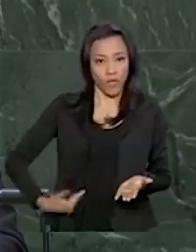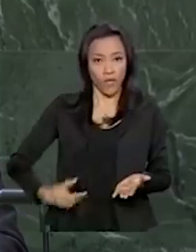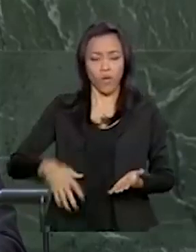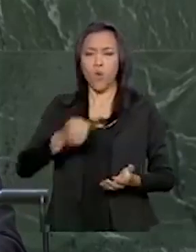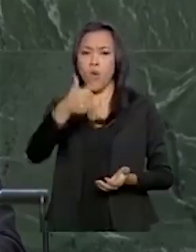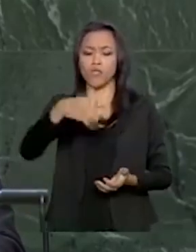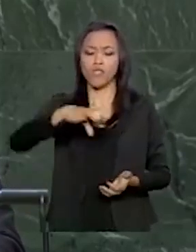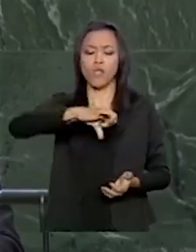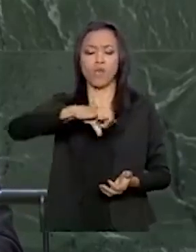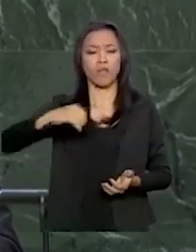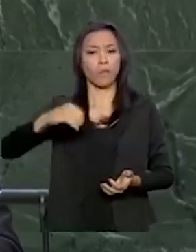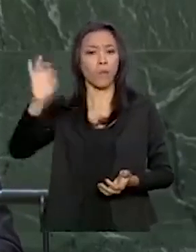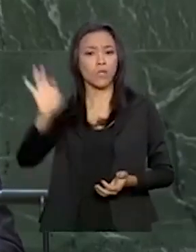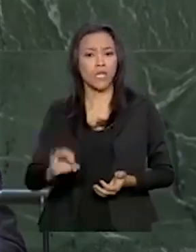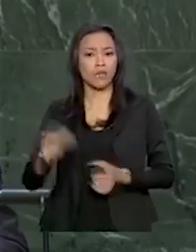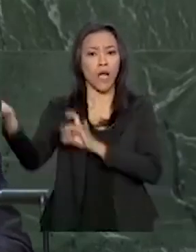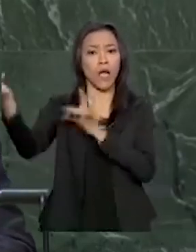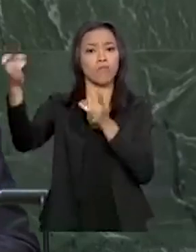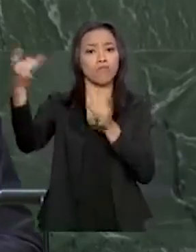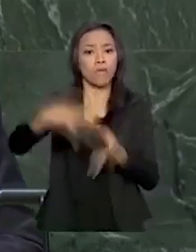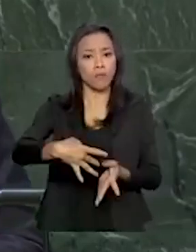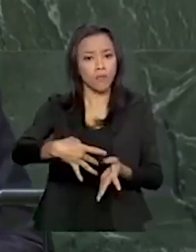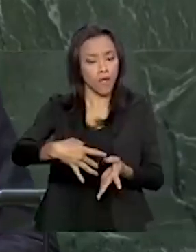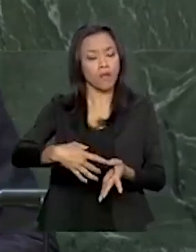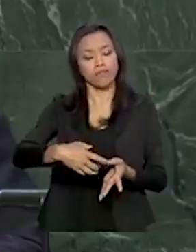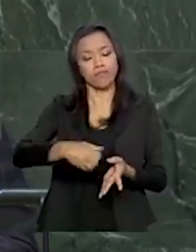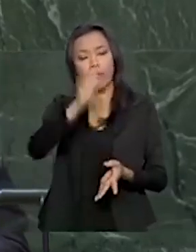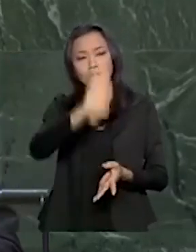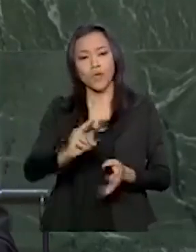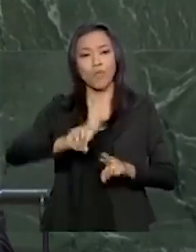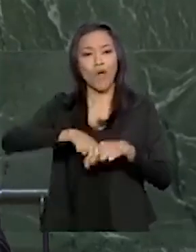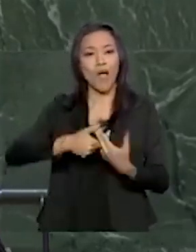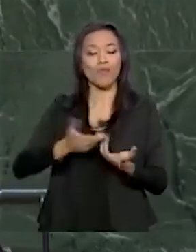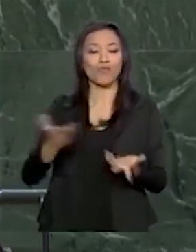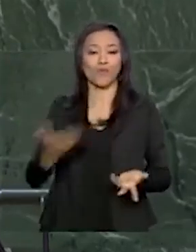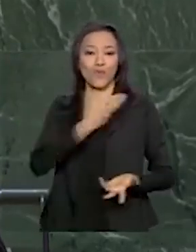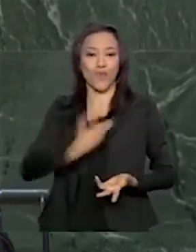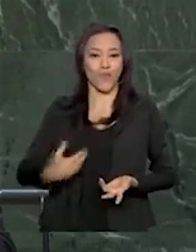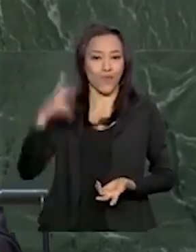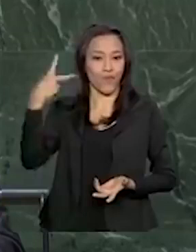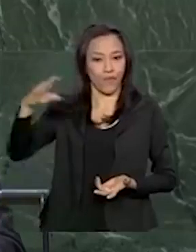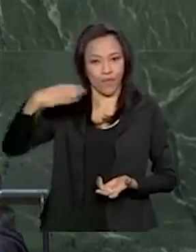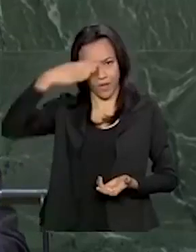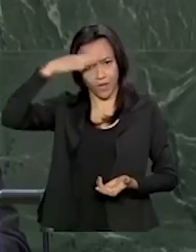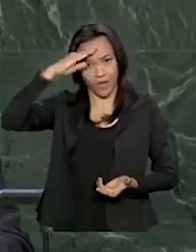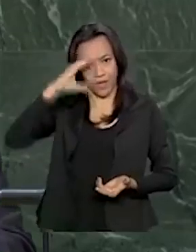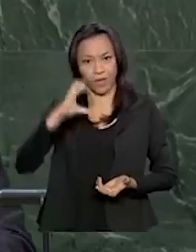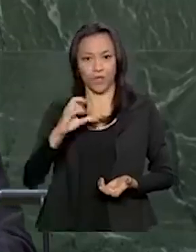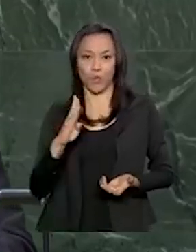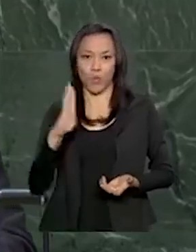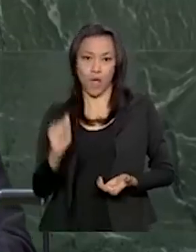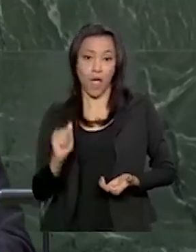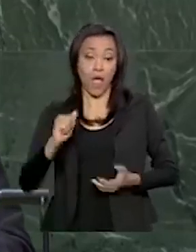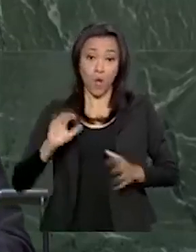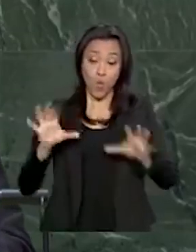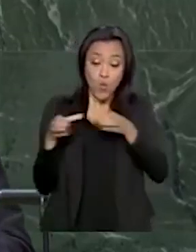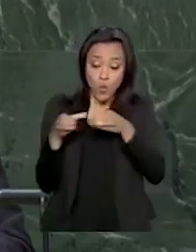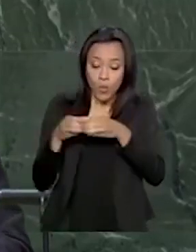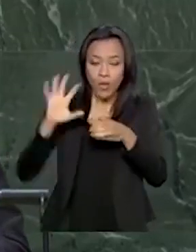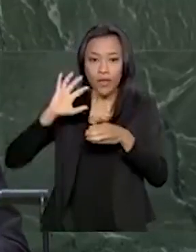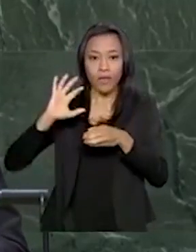Brasil, por ação unilateral do regime cubano. Os que decidiram ficar se